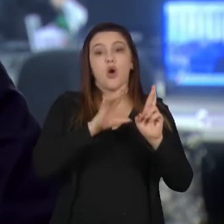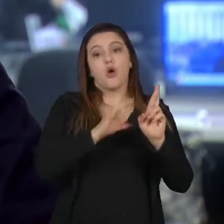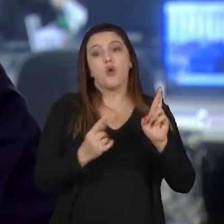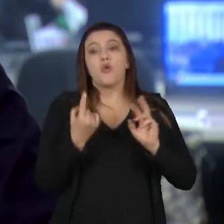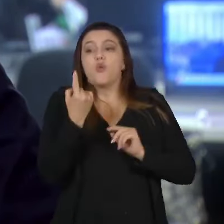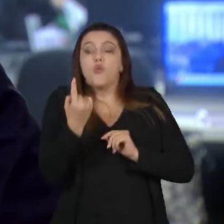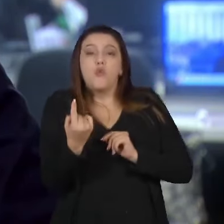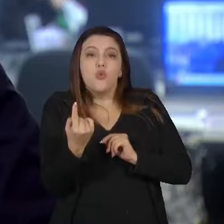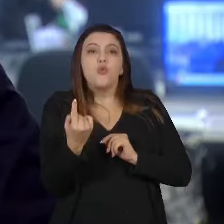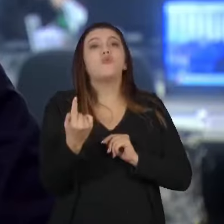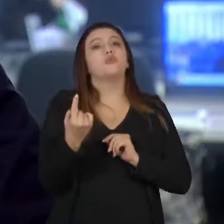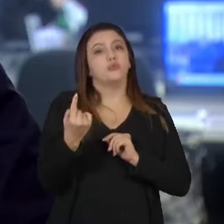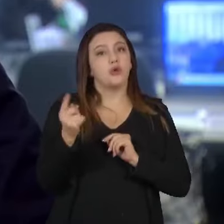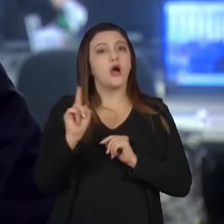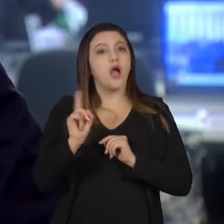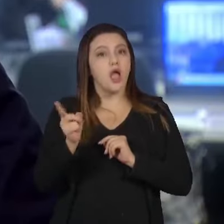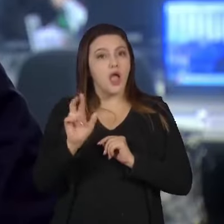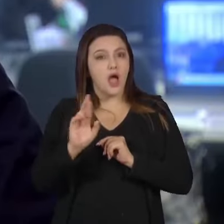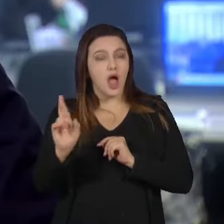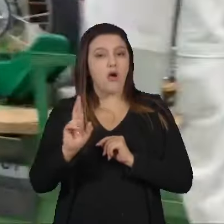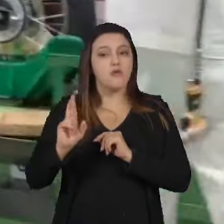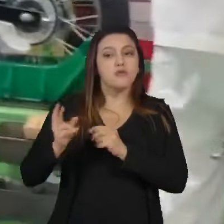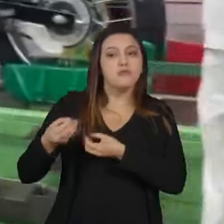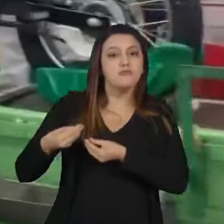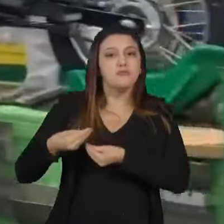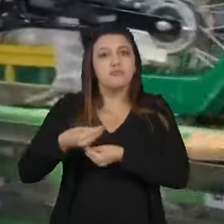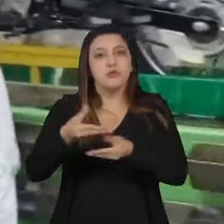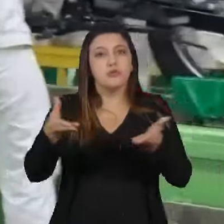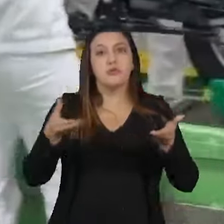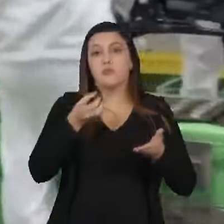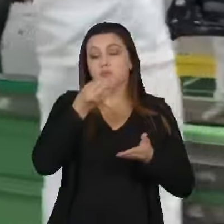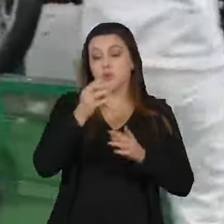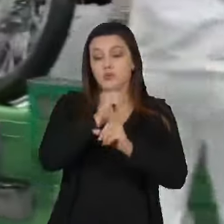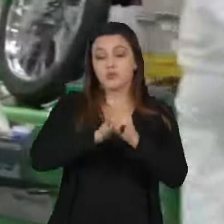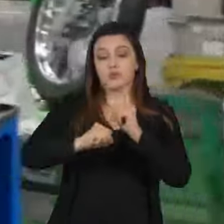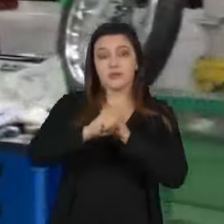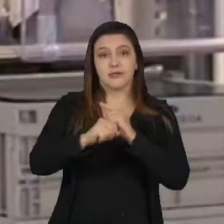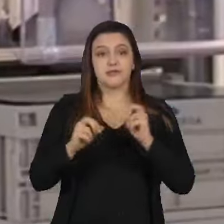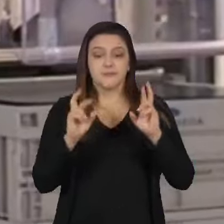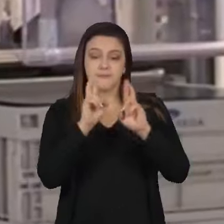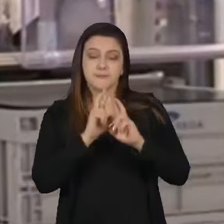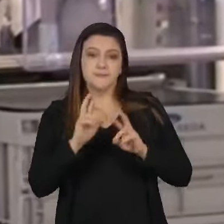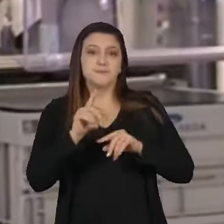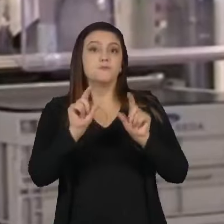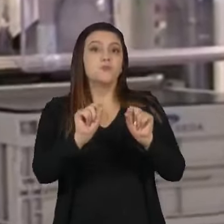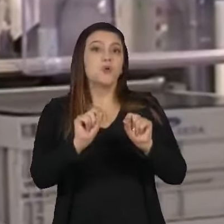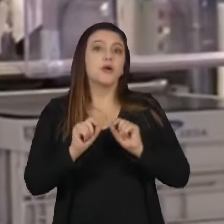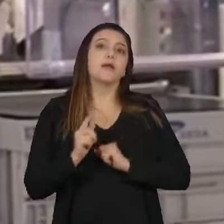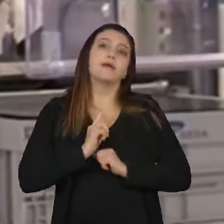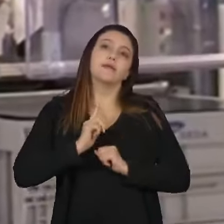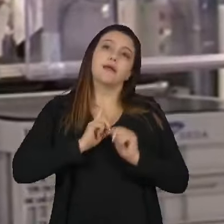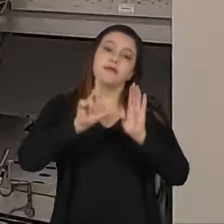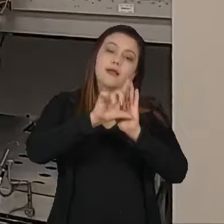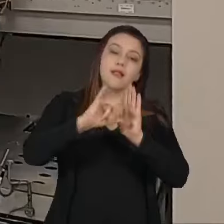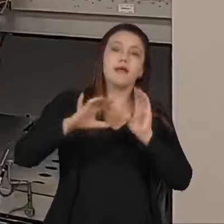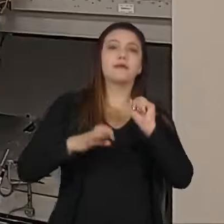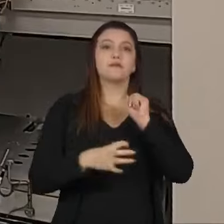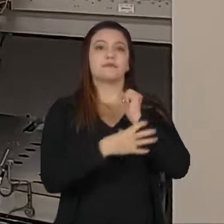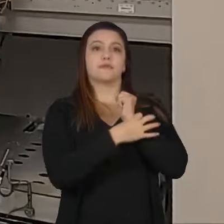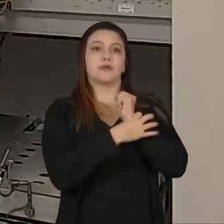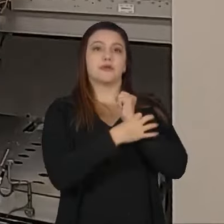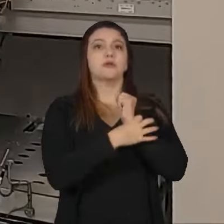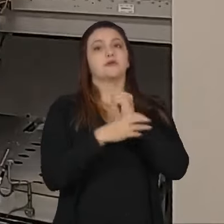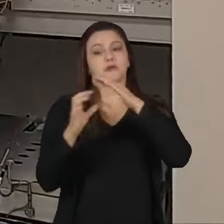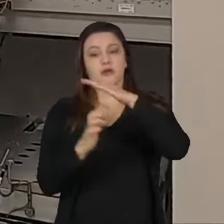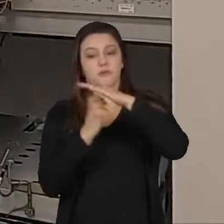gera benefícios para a sociedade. Os benefícios fiscais são concedidos por lei, geralmente para que companhias